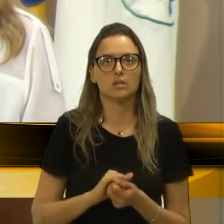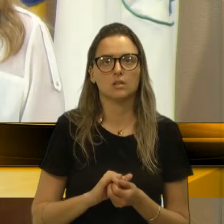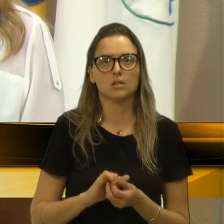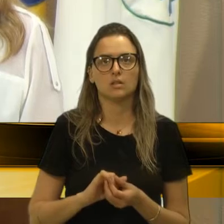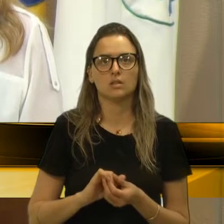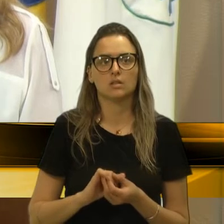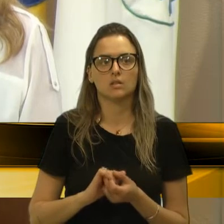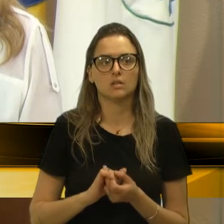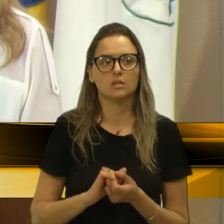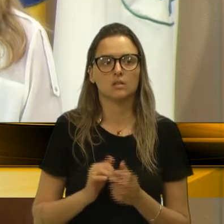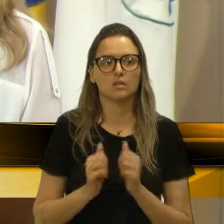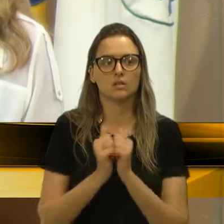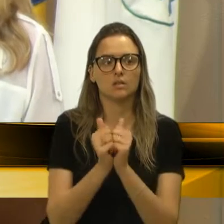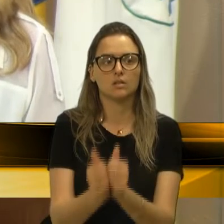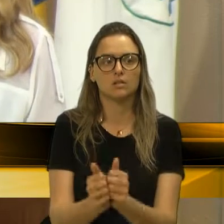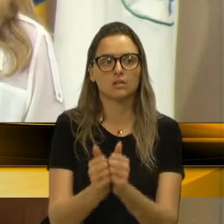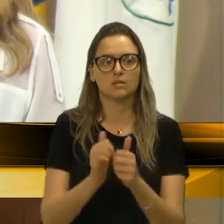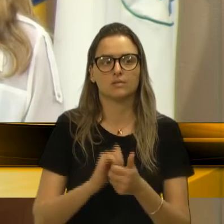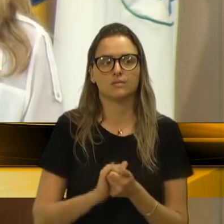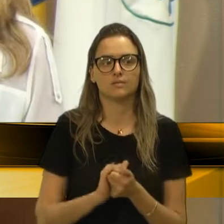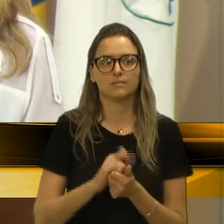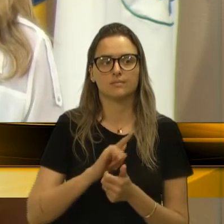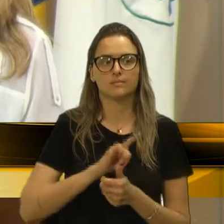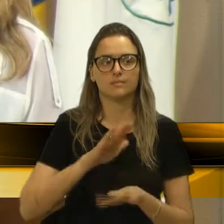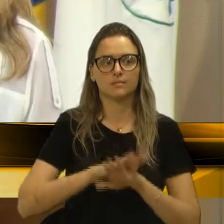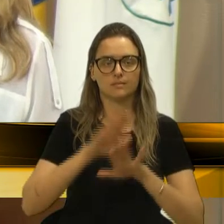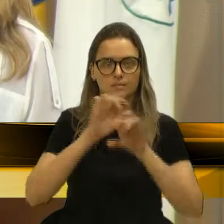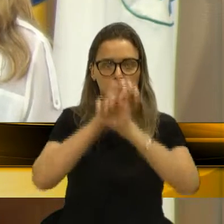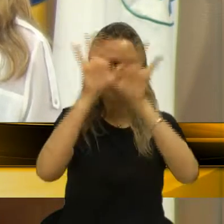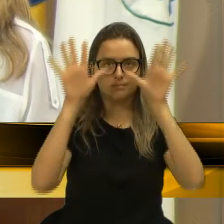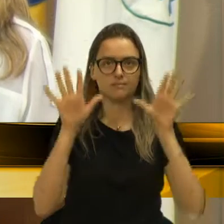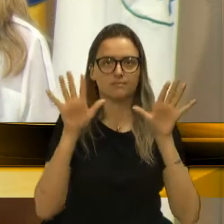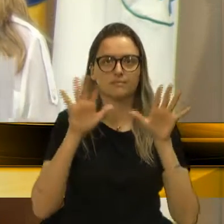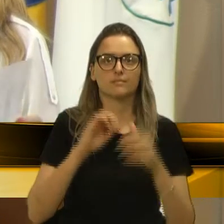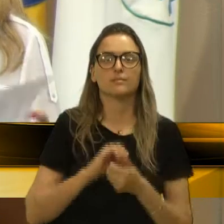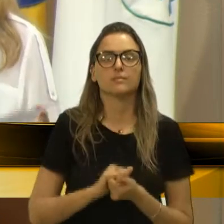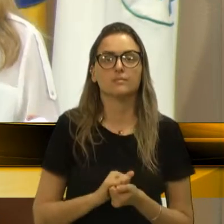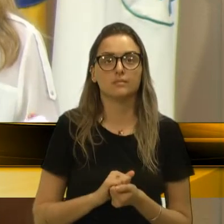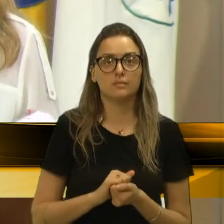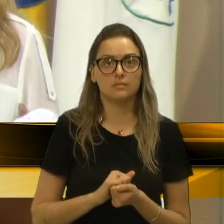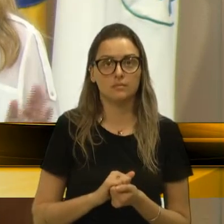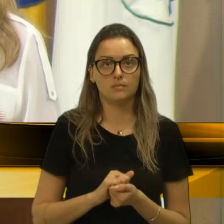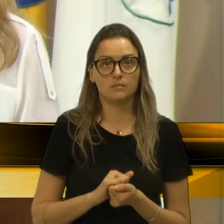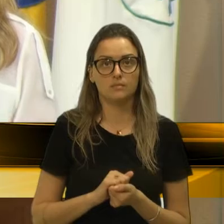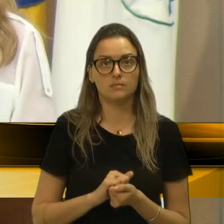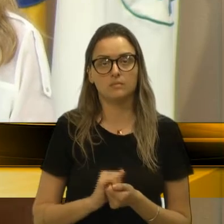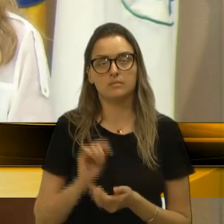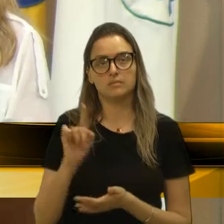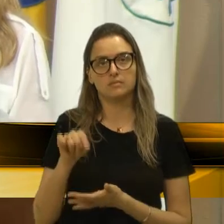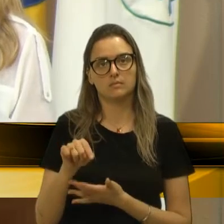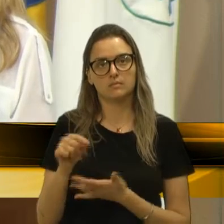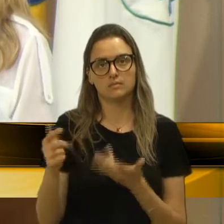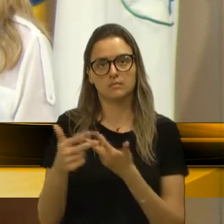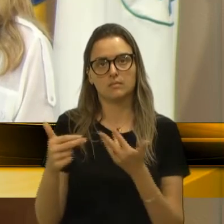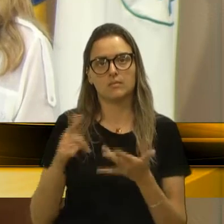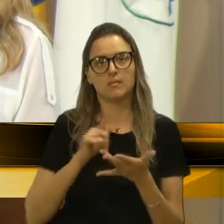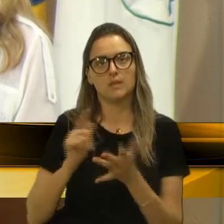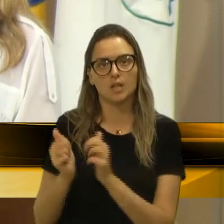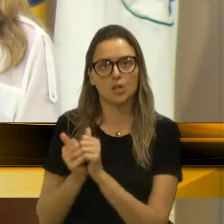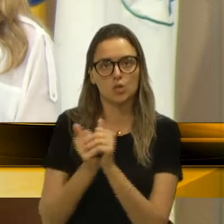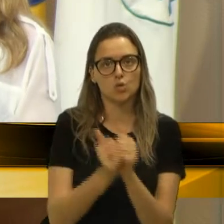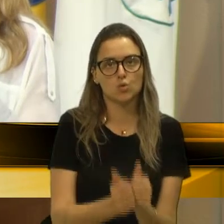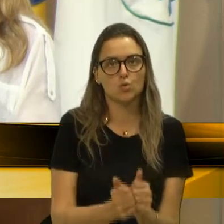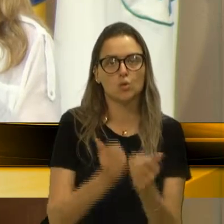chamado de uma audiência de esclarecimento, certo, Ana? Que era no sentido de ter lá todos os